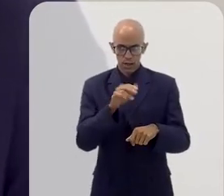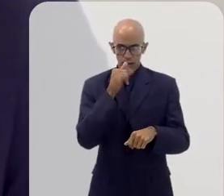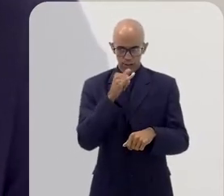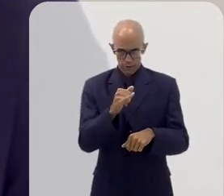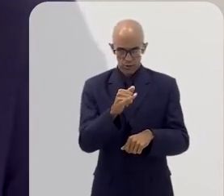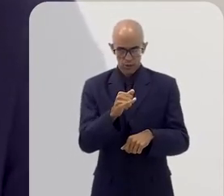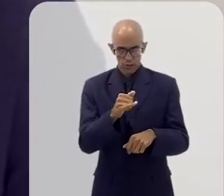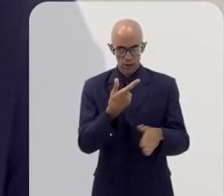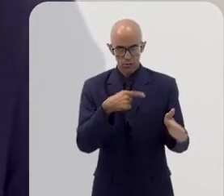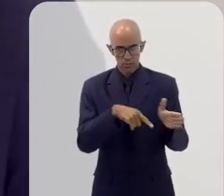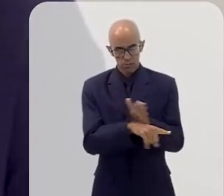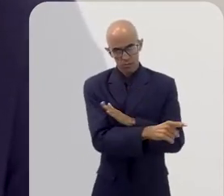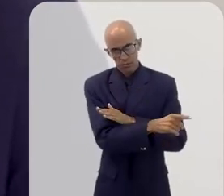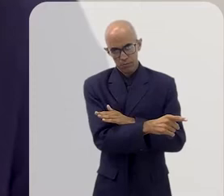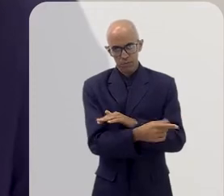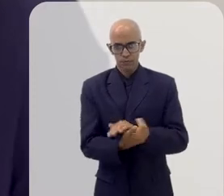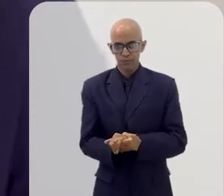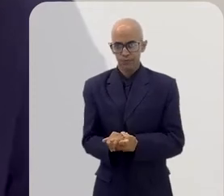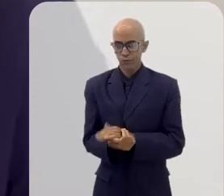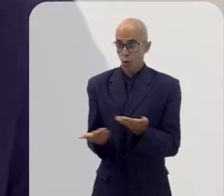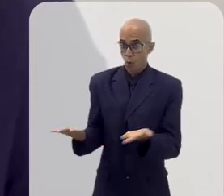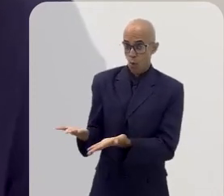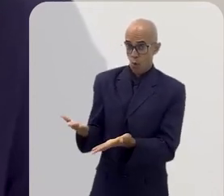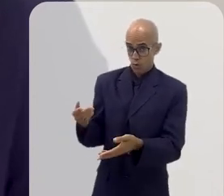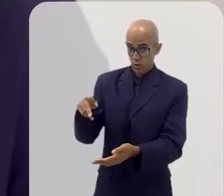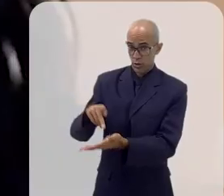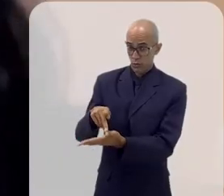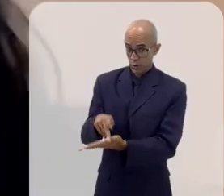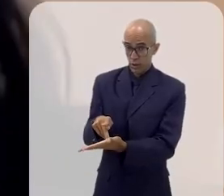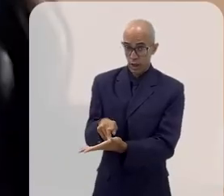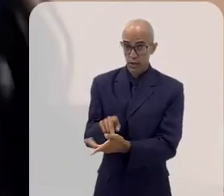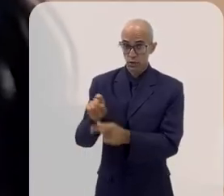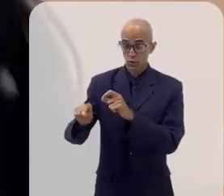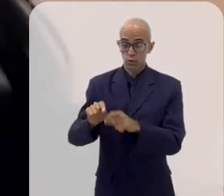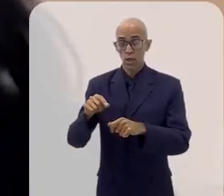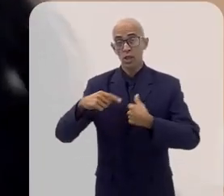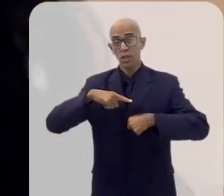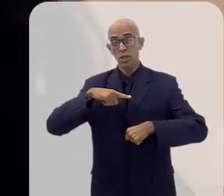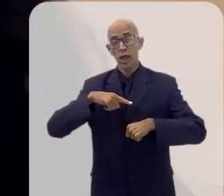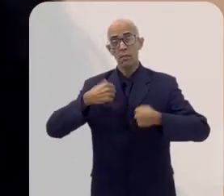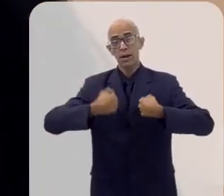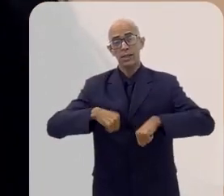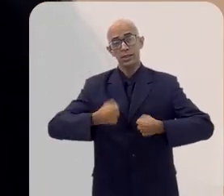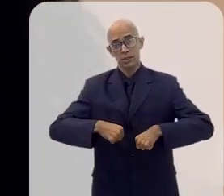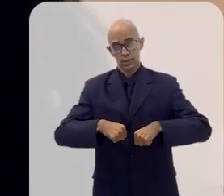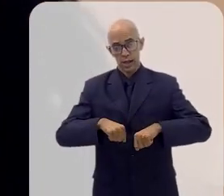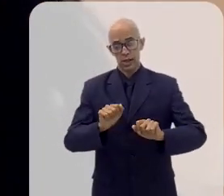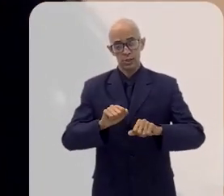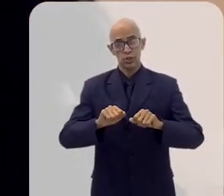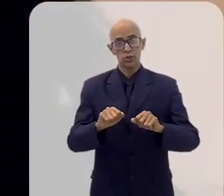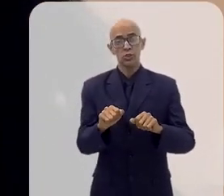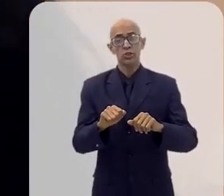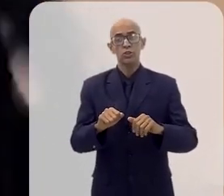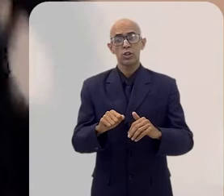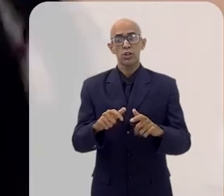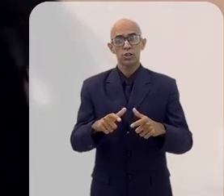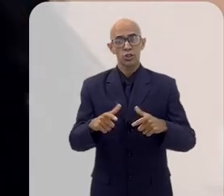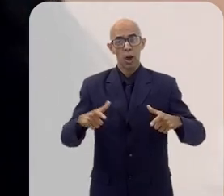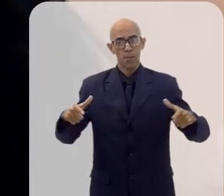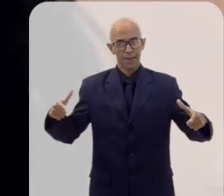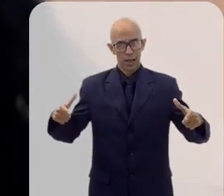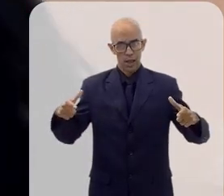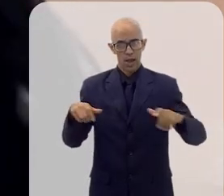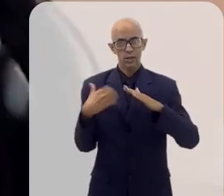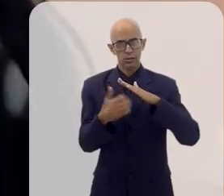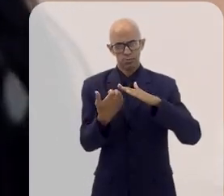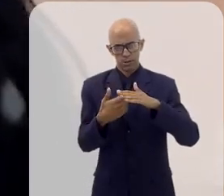por utilizar a energia solar fotovoltaica? Hoje, na verdade, há uma necessidade e um aumento de uma maneira geral.